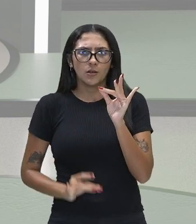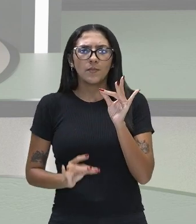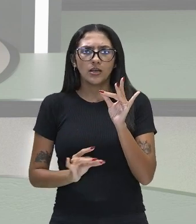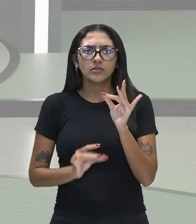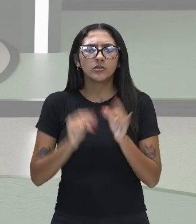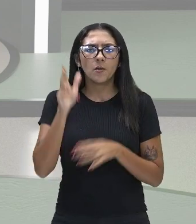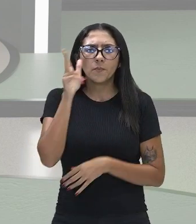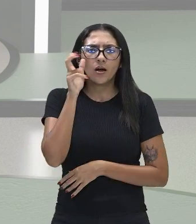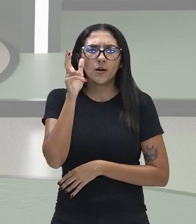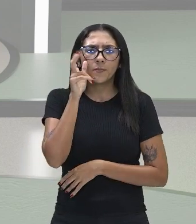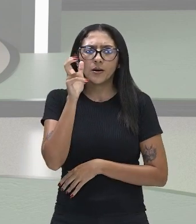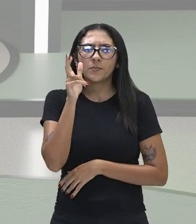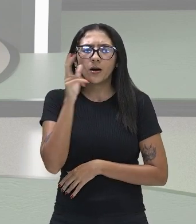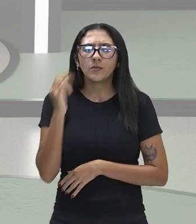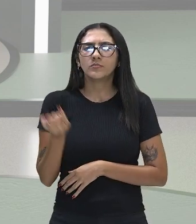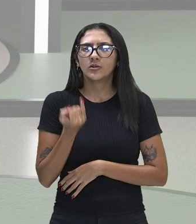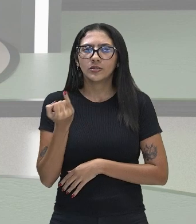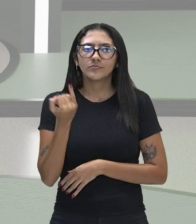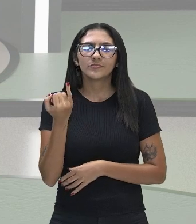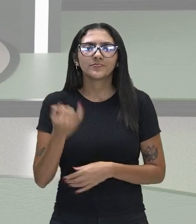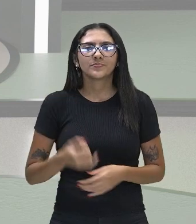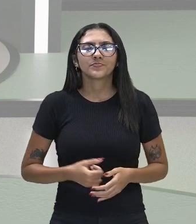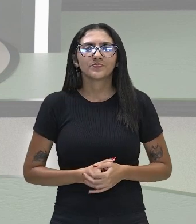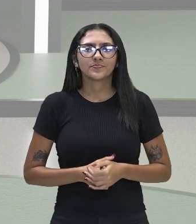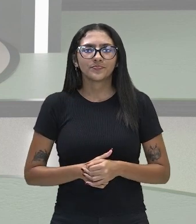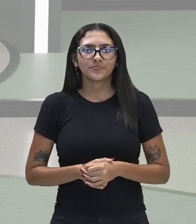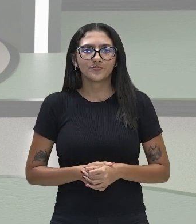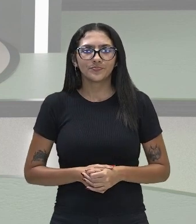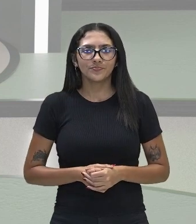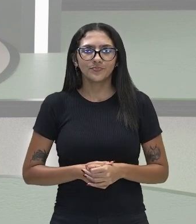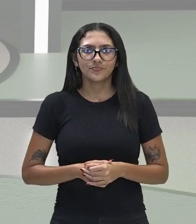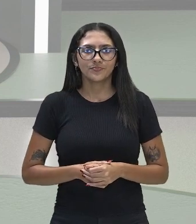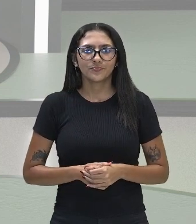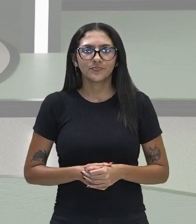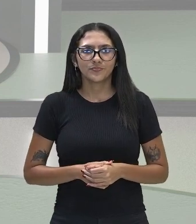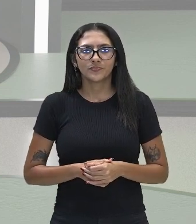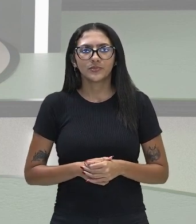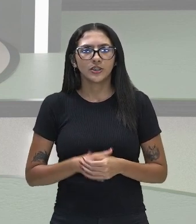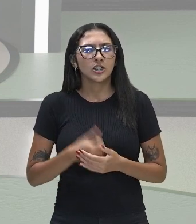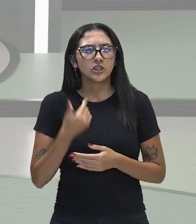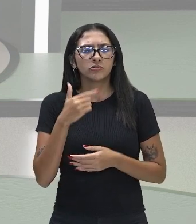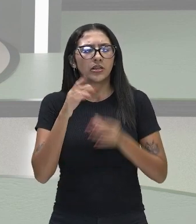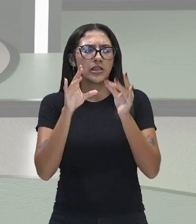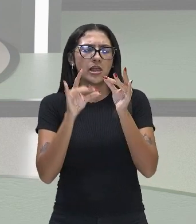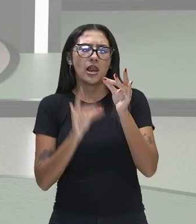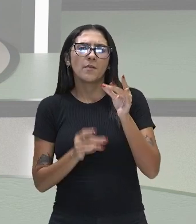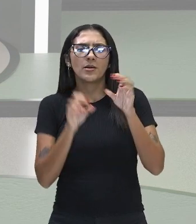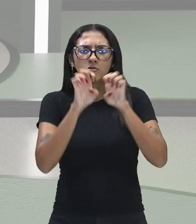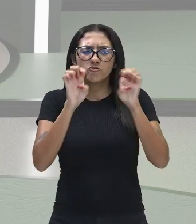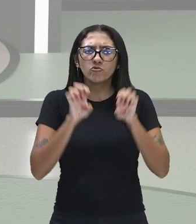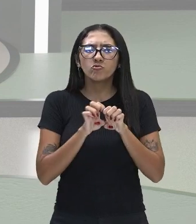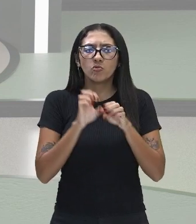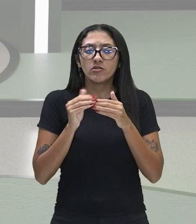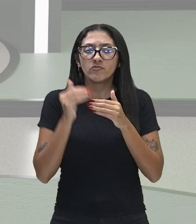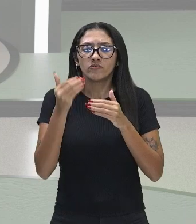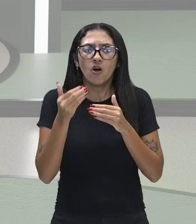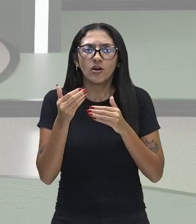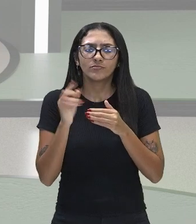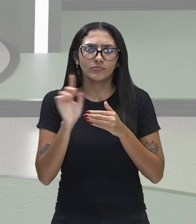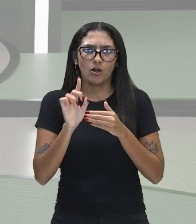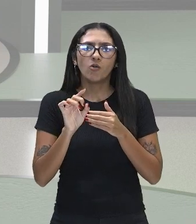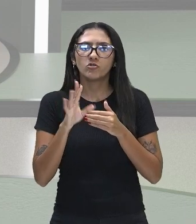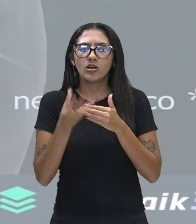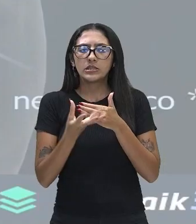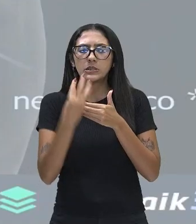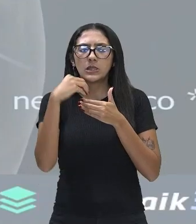muito importante que é o da visão. A gente não vai abordar aqui as estruturas externas do olho, tá bom? Vamos para, primeiramente,